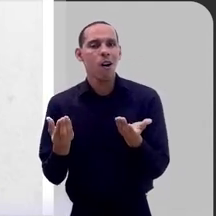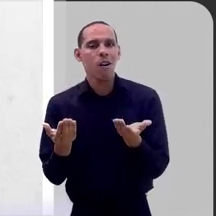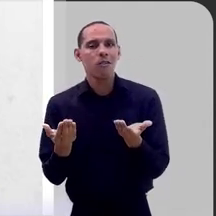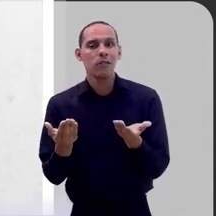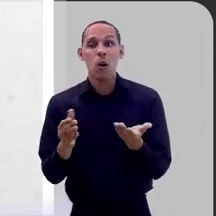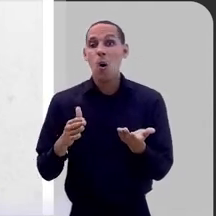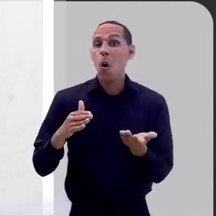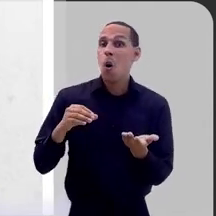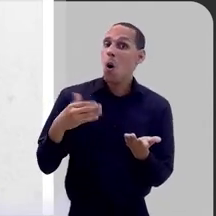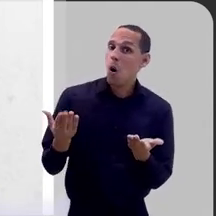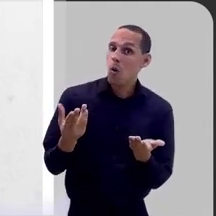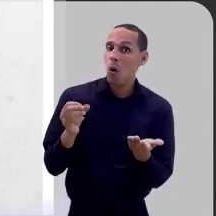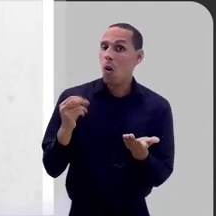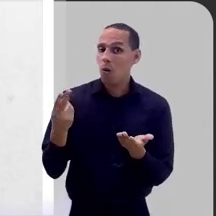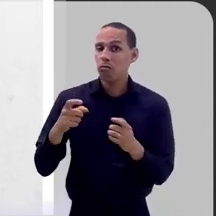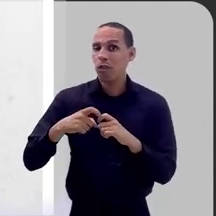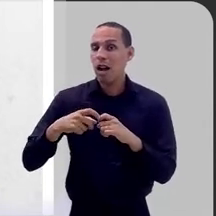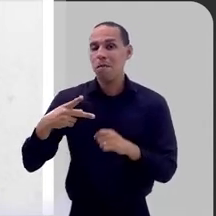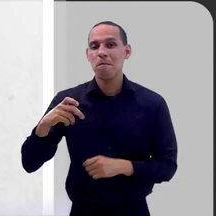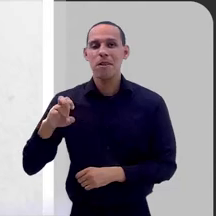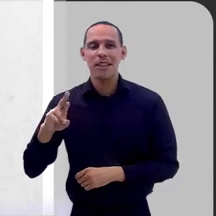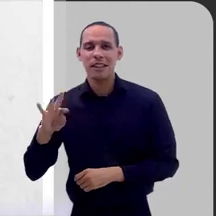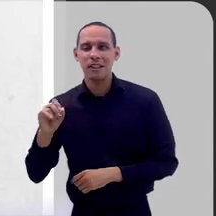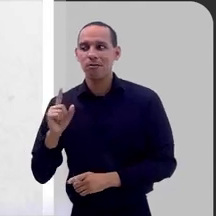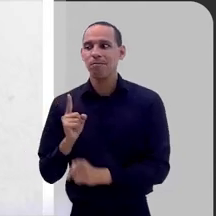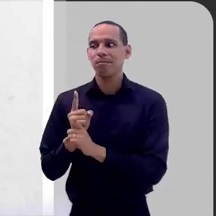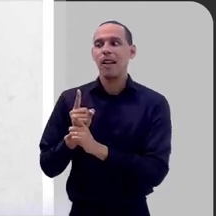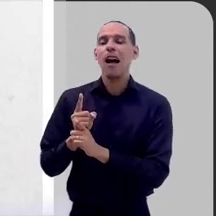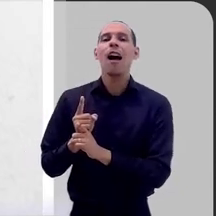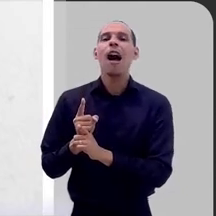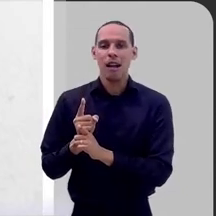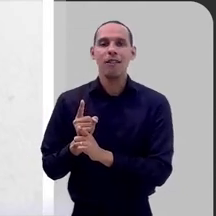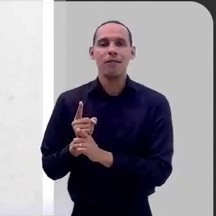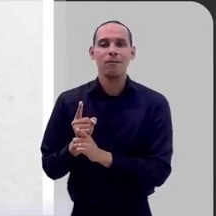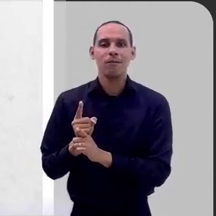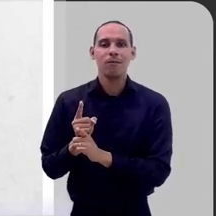que vai ser confirmada ou negada pelo perito. que ser